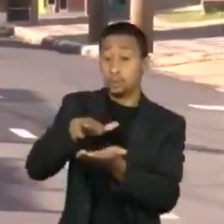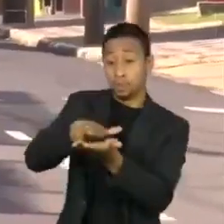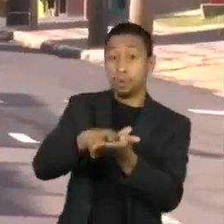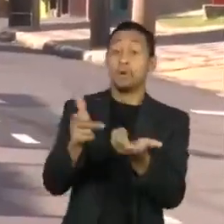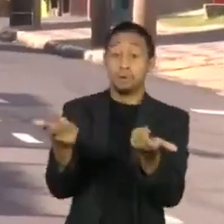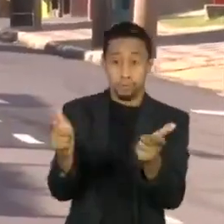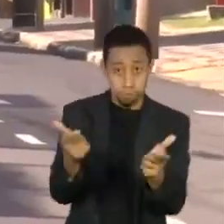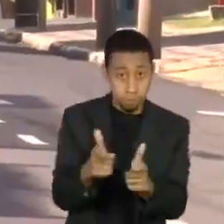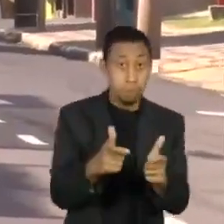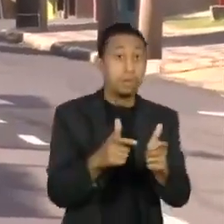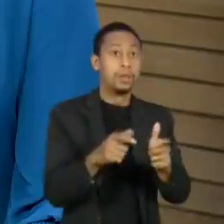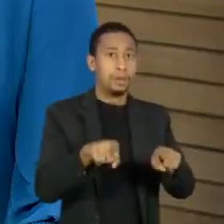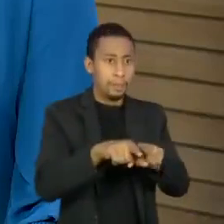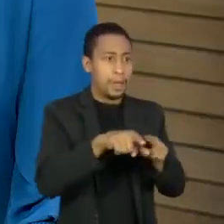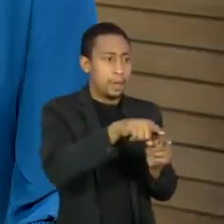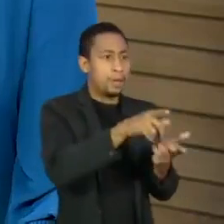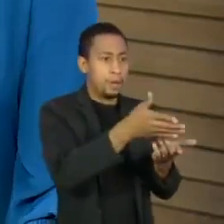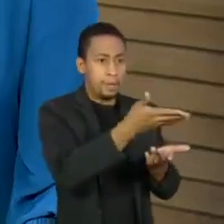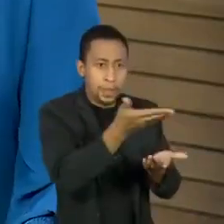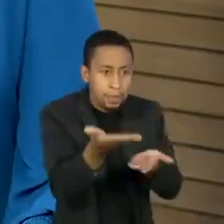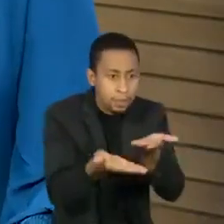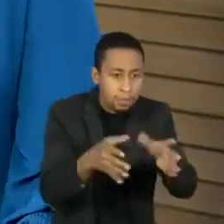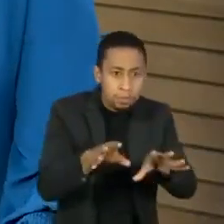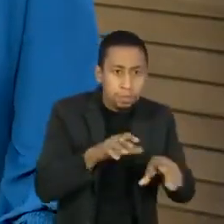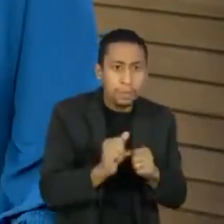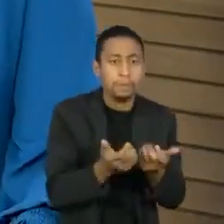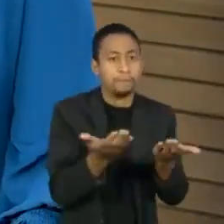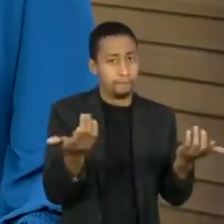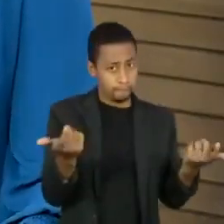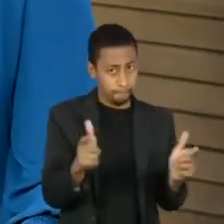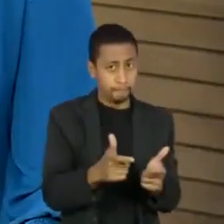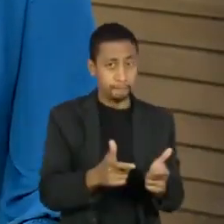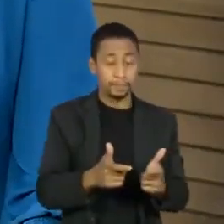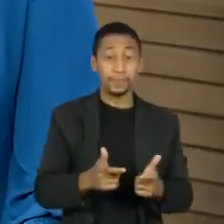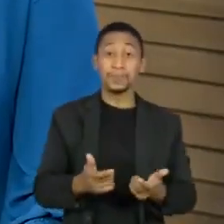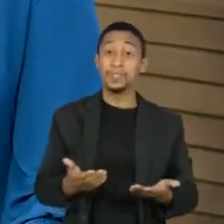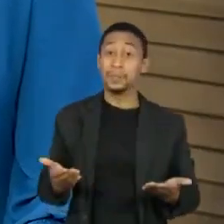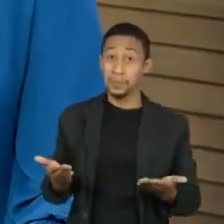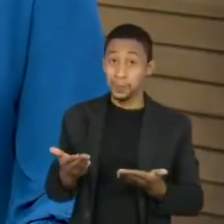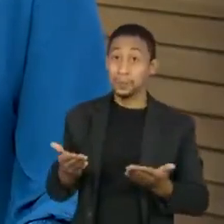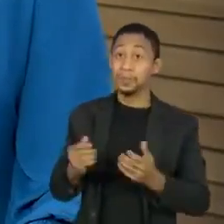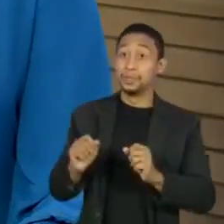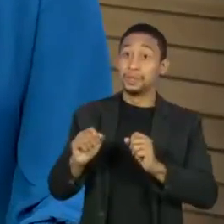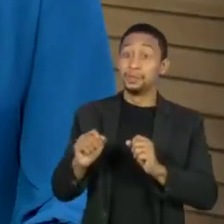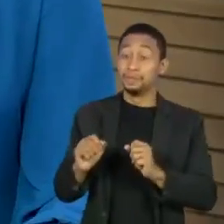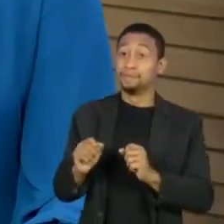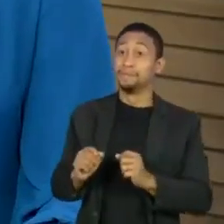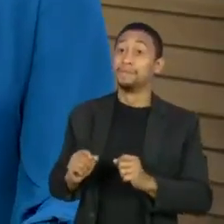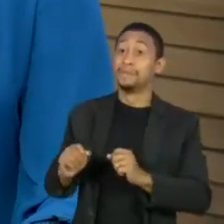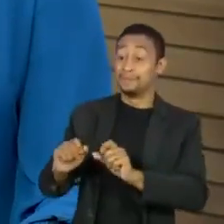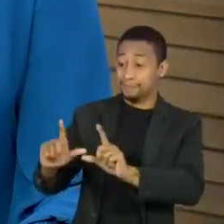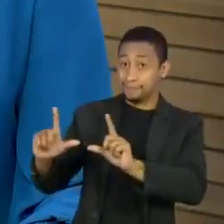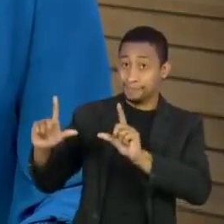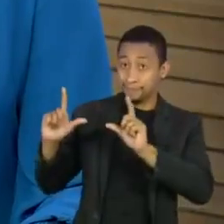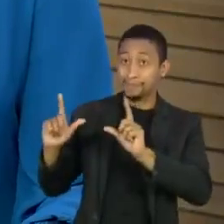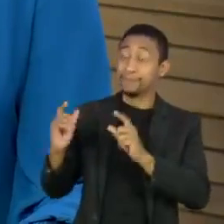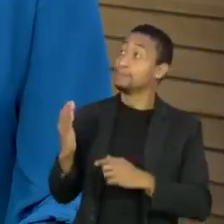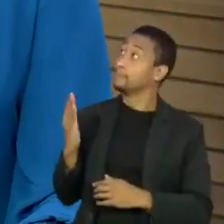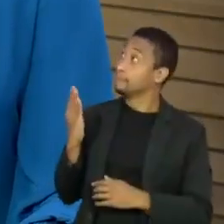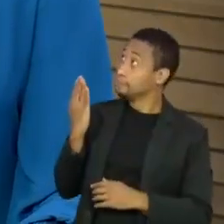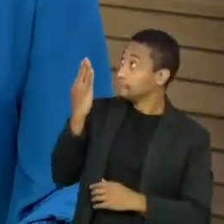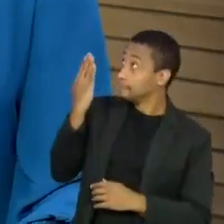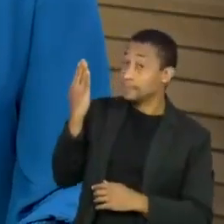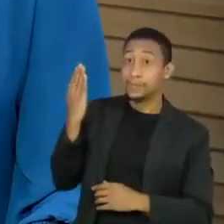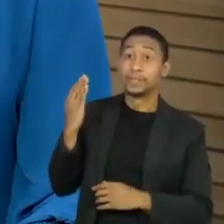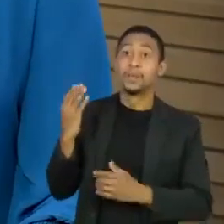casos e internações. Você vê na sua tela, nessa tarja preta à direita do seu vídeo, os óbitos